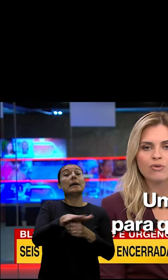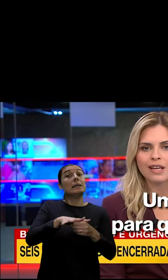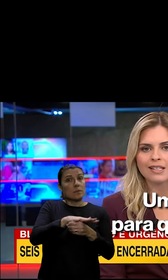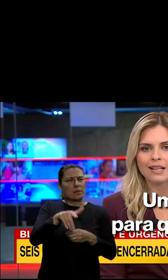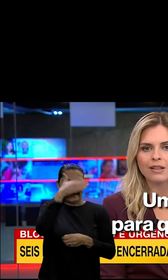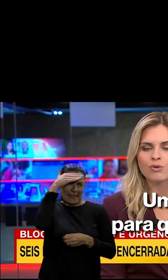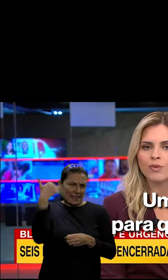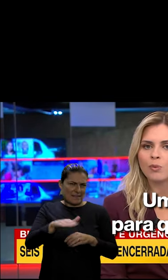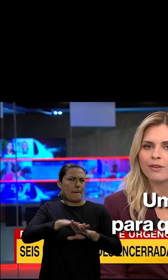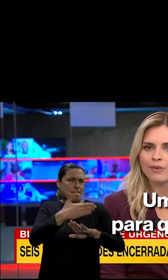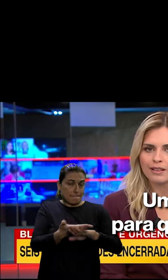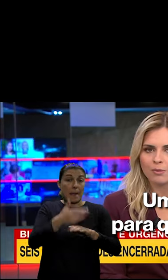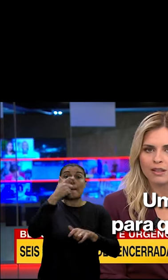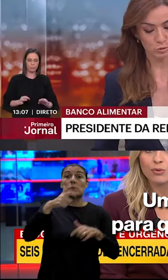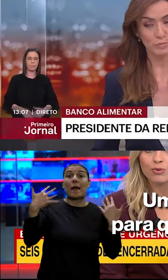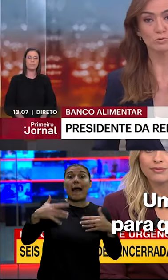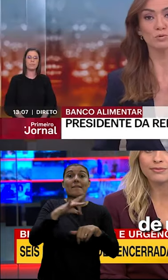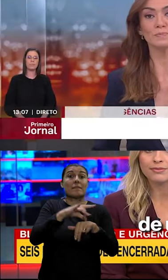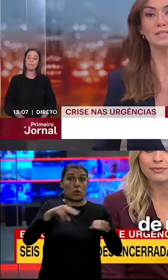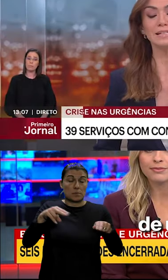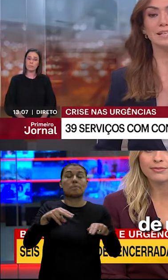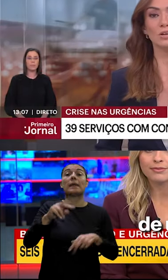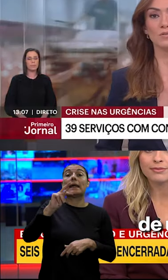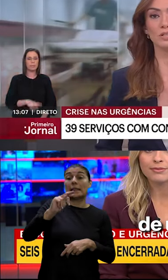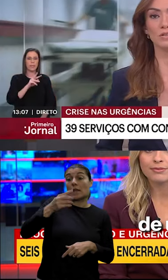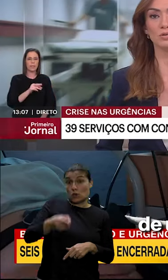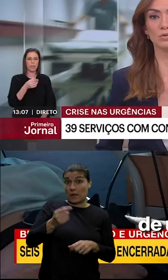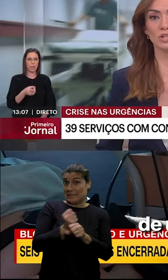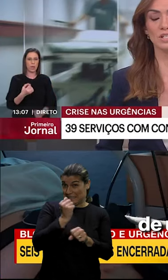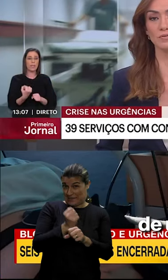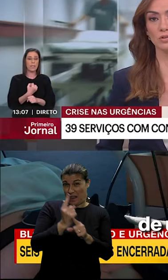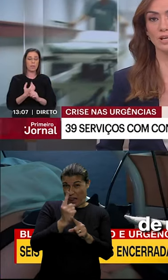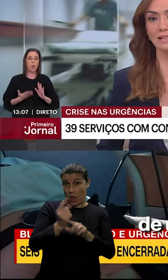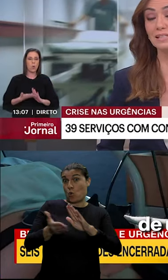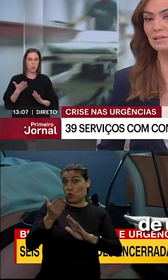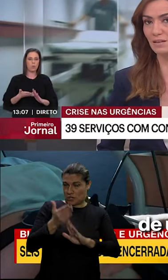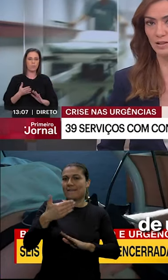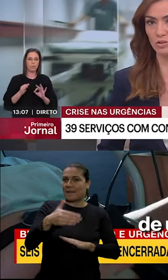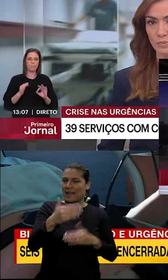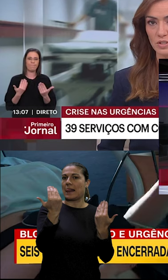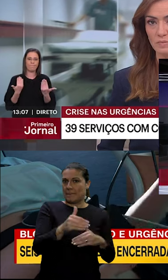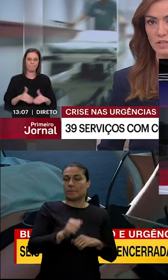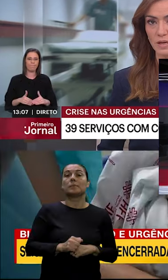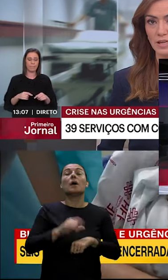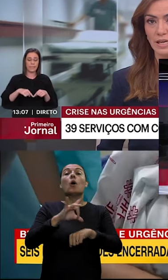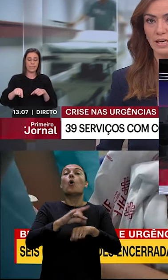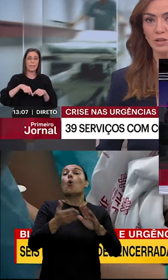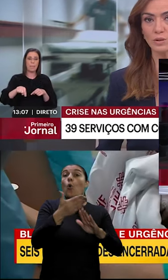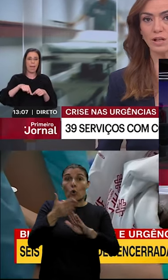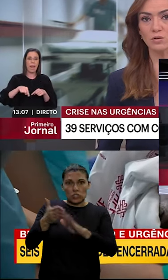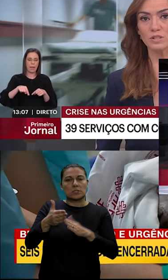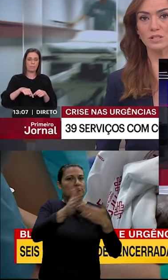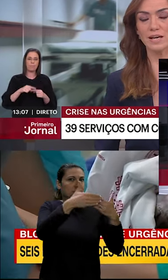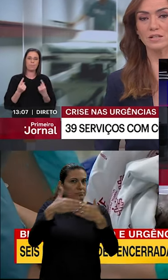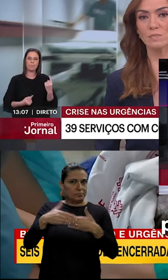ainda mais difícil para quem precisa de ir a um hospital. Pelo 39 serviços de urgência vão estar limitados. Há urgências encerradas